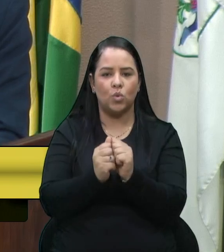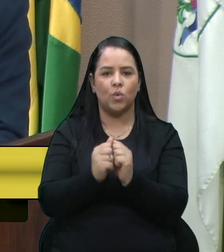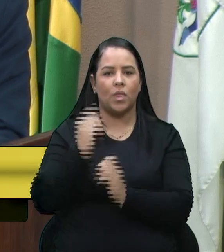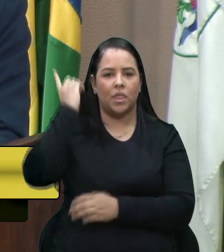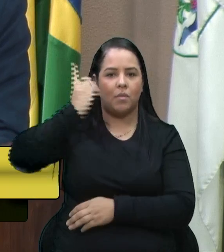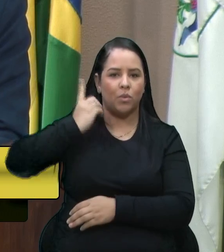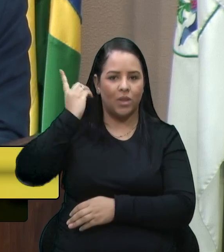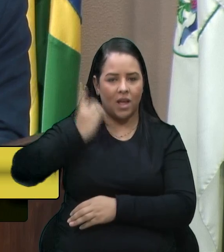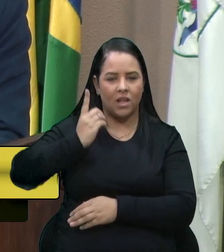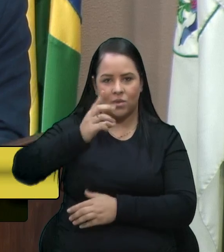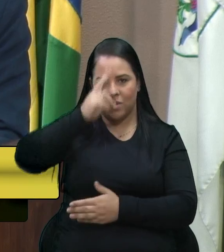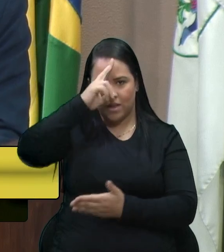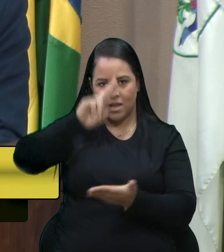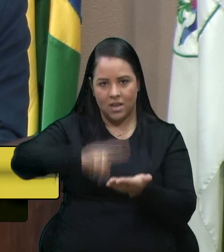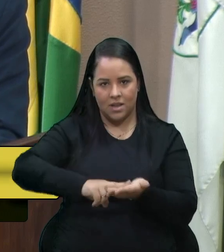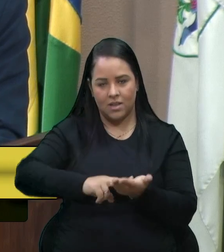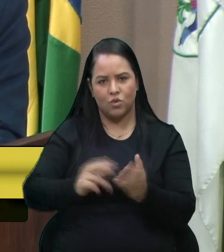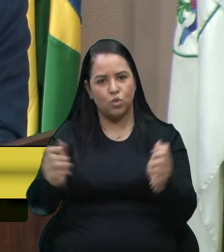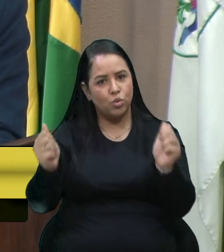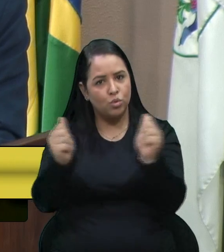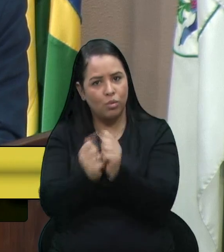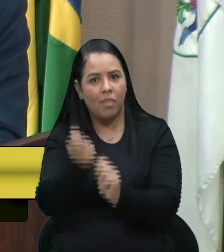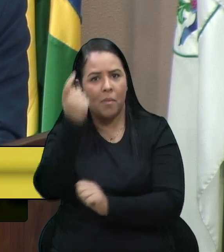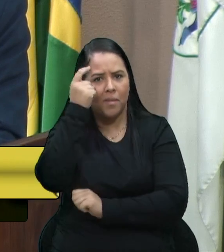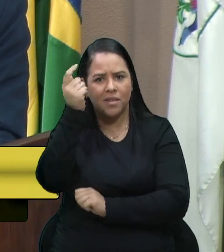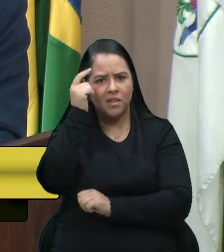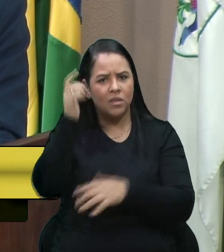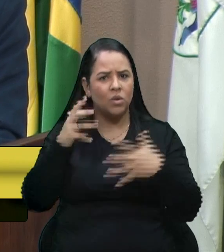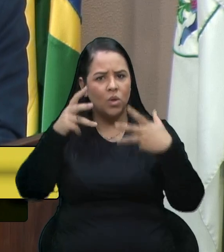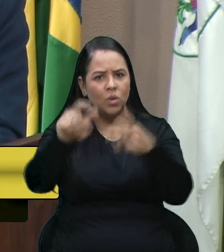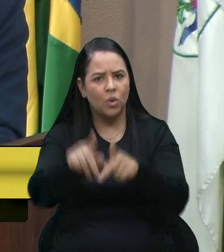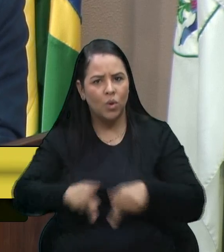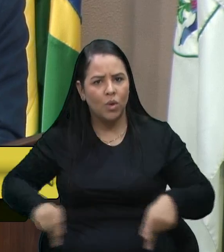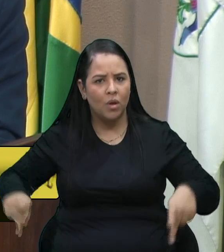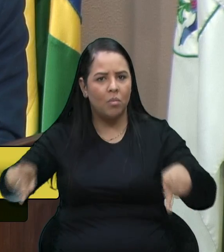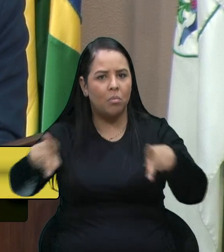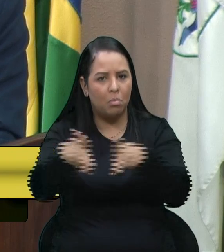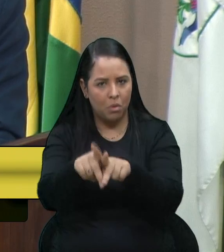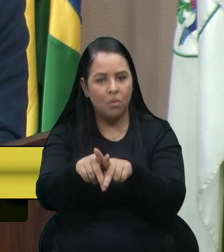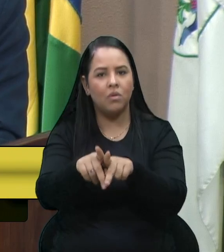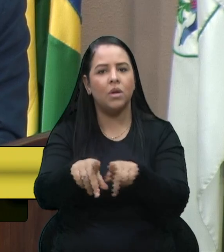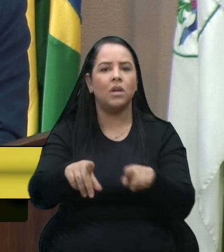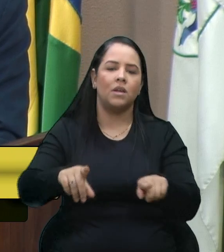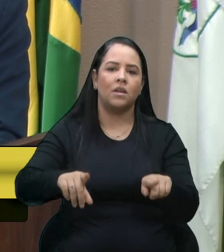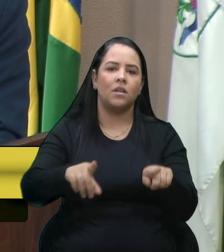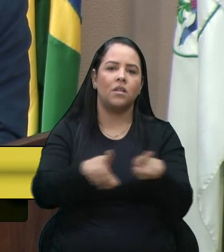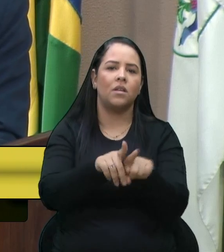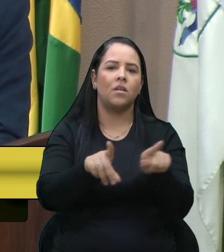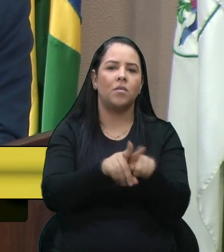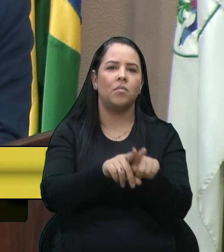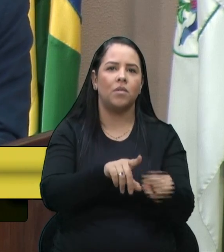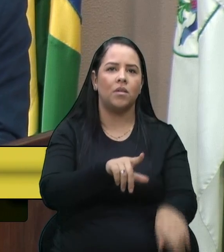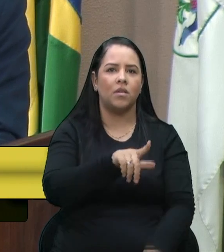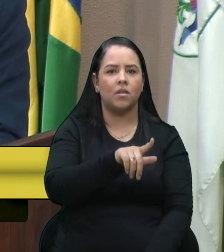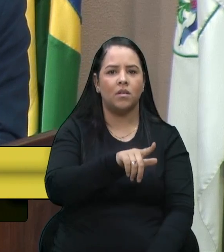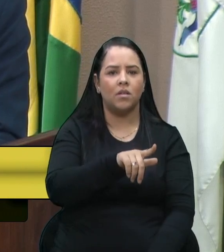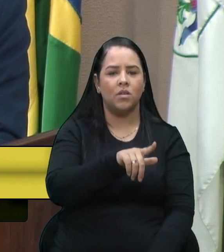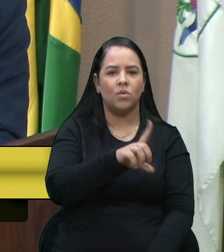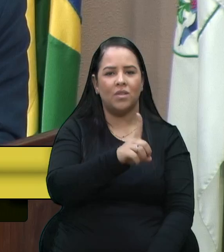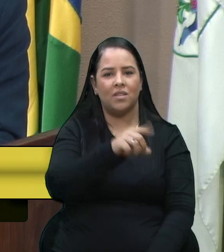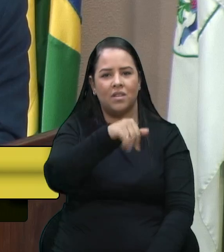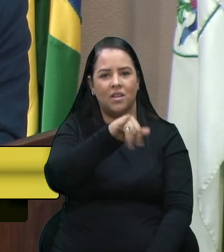engajado nesta causa, pensando no bem comum da população, e ao senhor Daniel Dudenit,